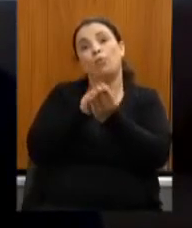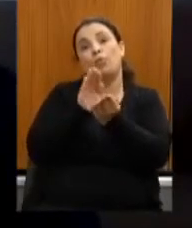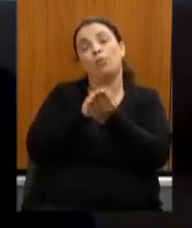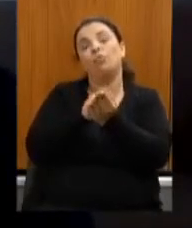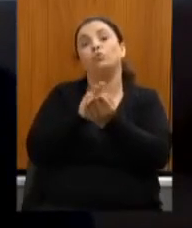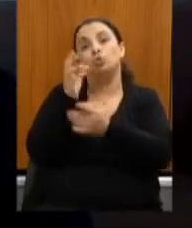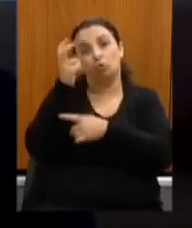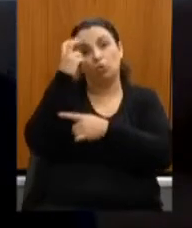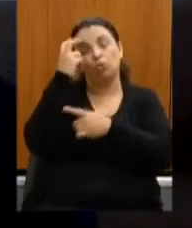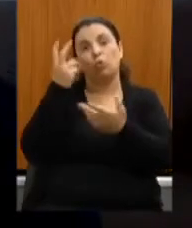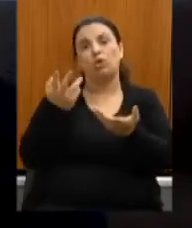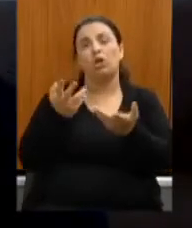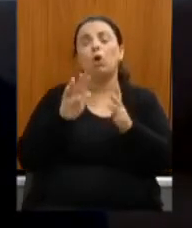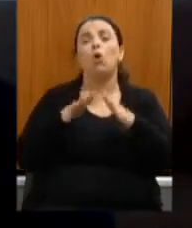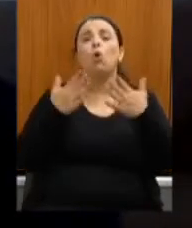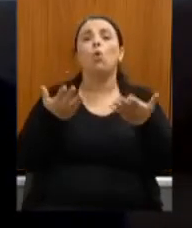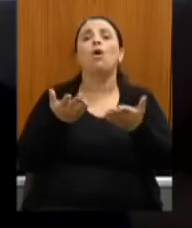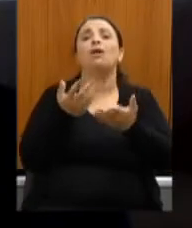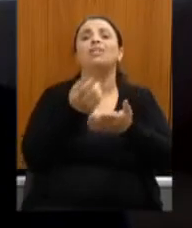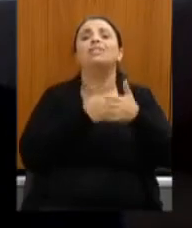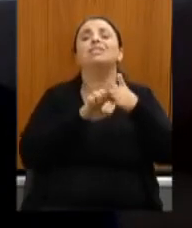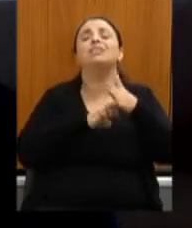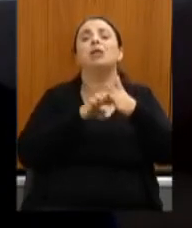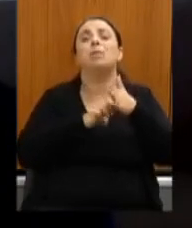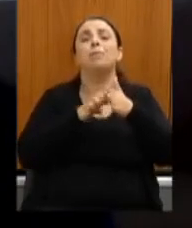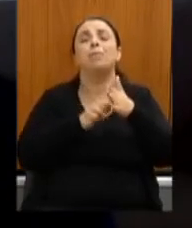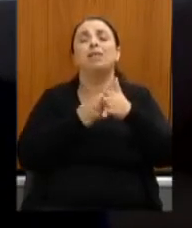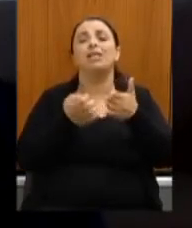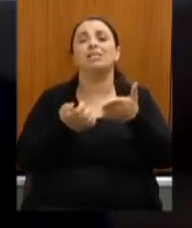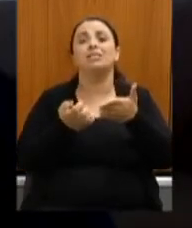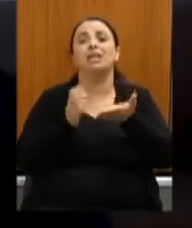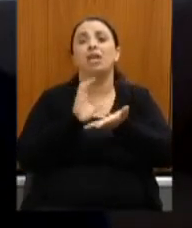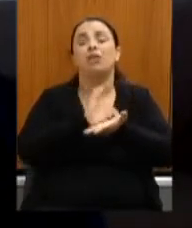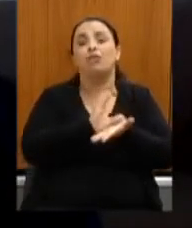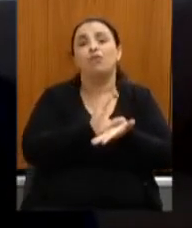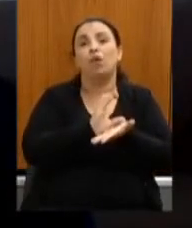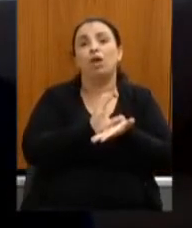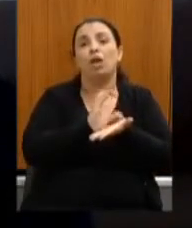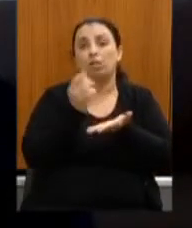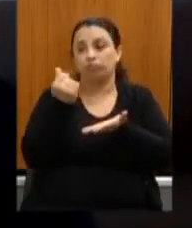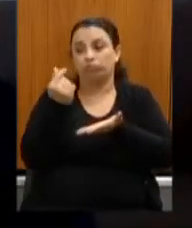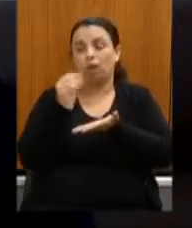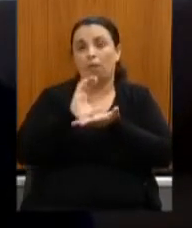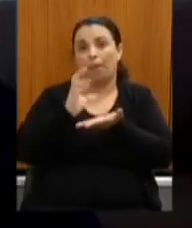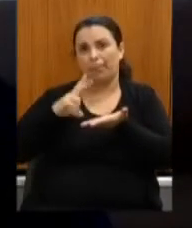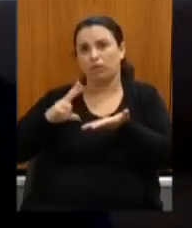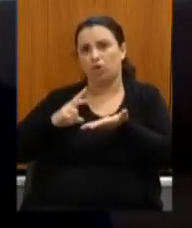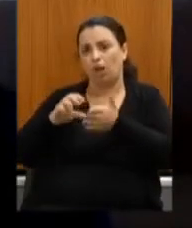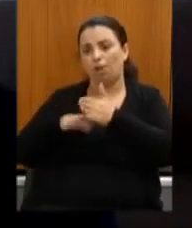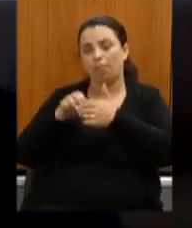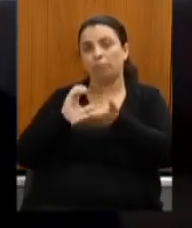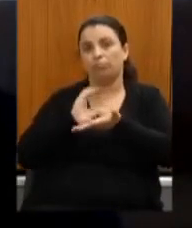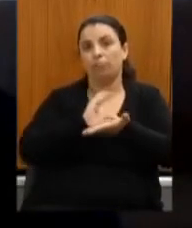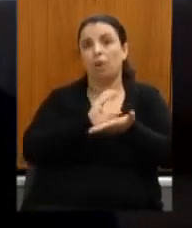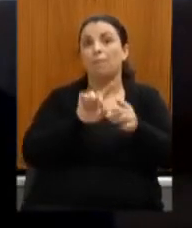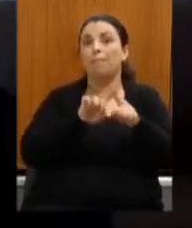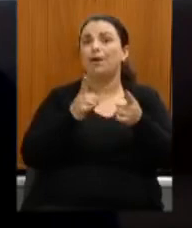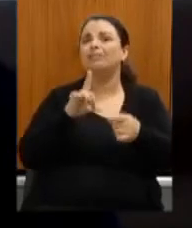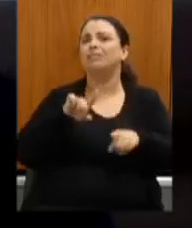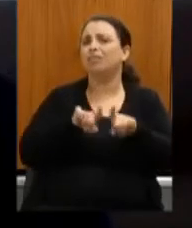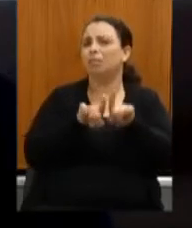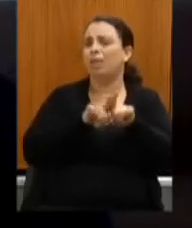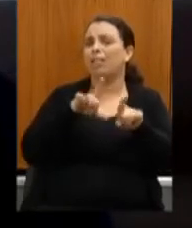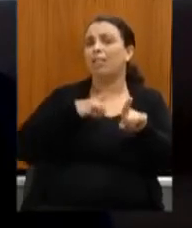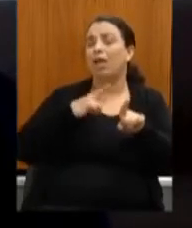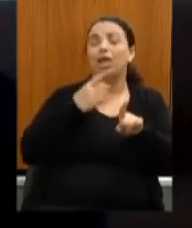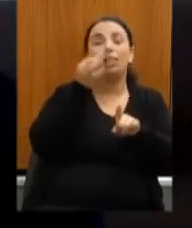aportes elas estão oponendo a cultura mas elas têm interesse também em investir na sua imagem é óbvio